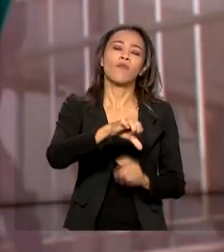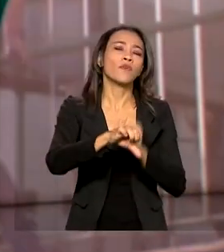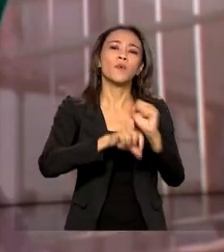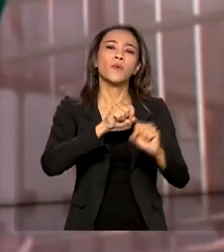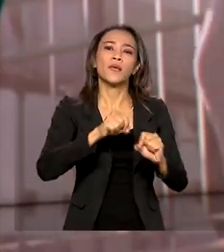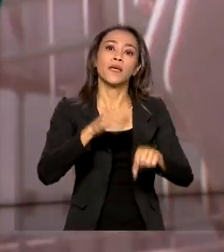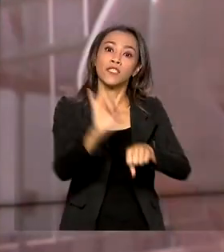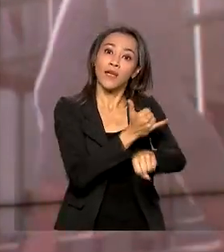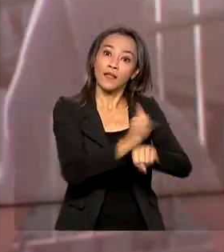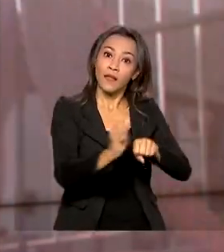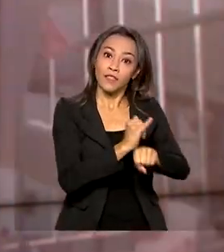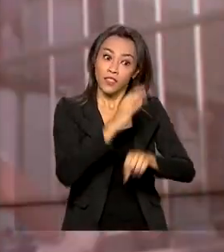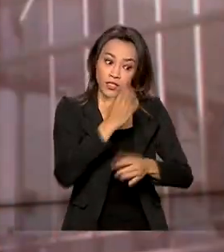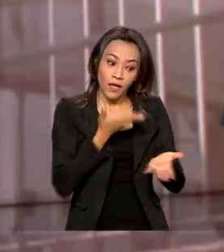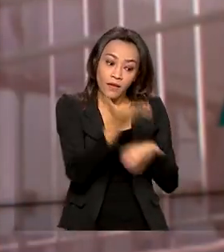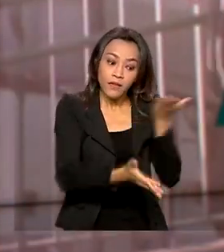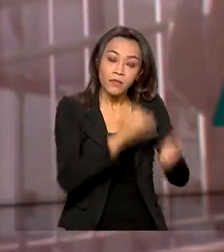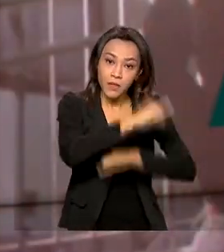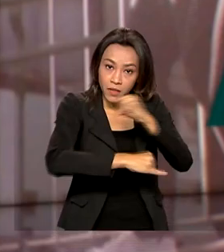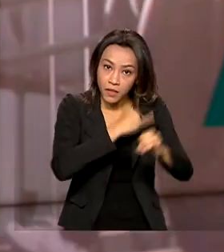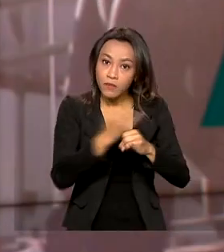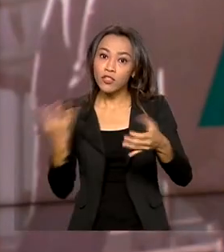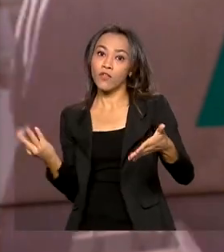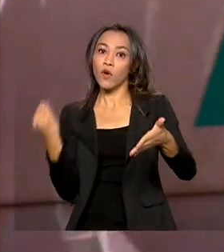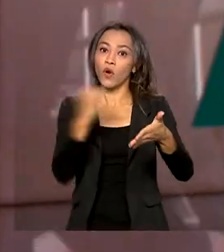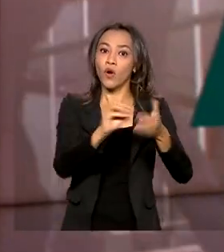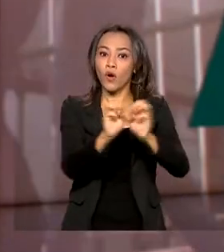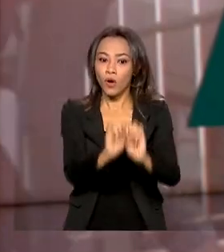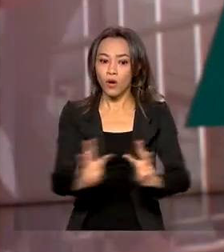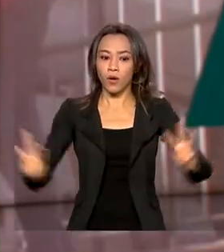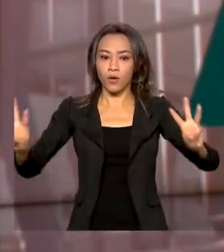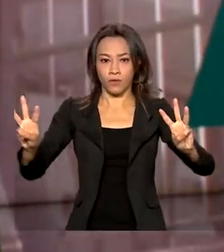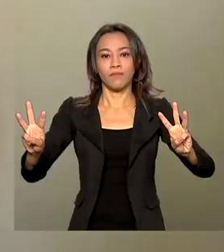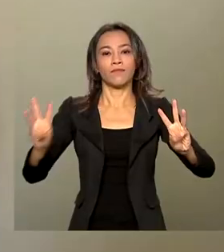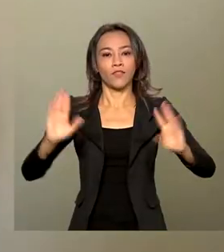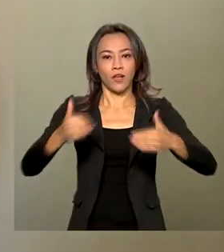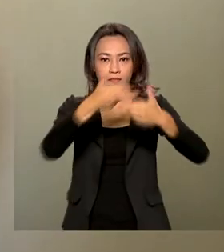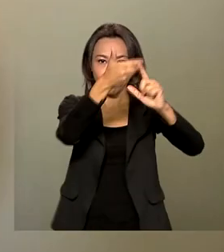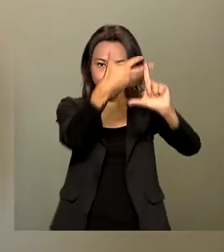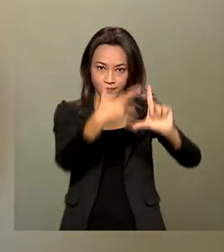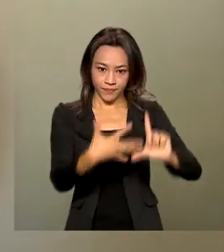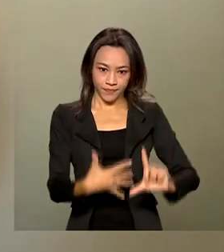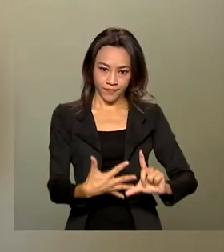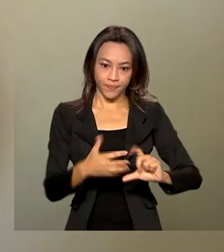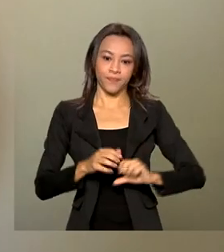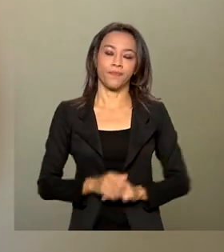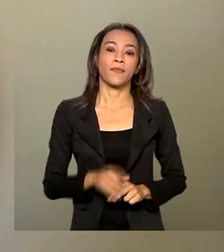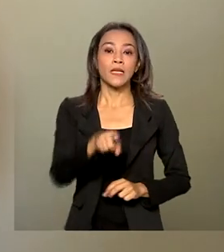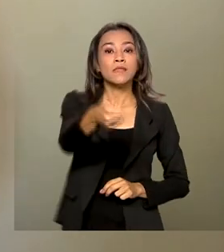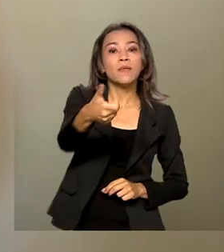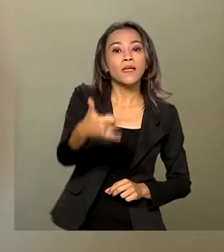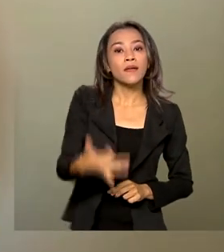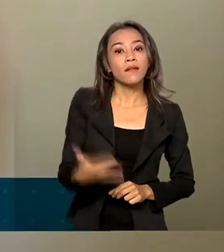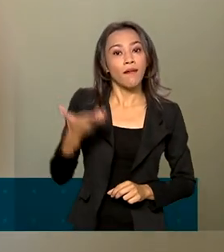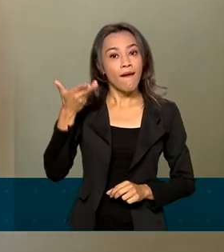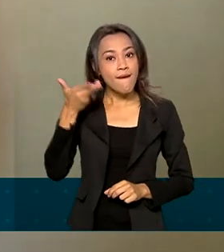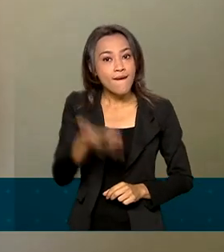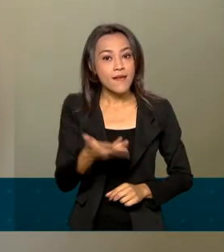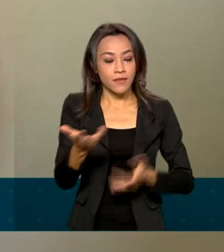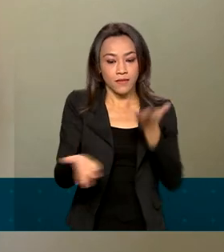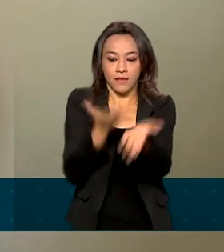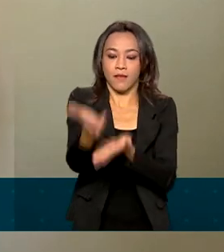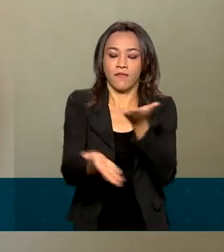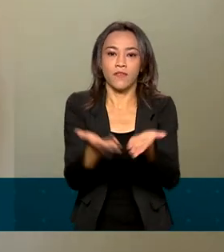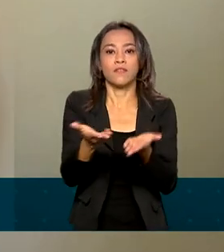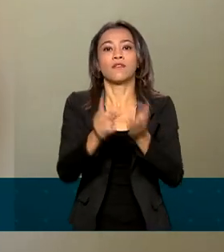internet foram incluídos no portal do governo federal, o gov.br. Com esses serviços voltados para o